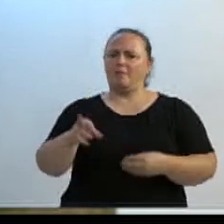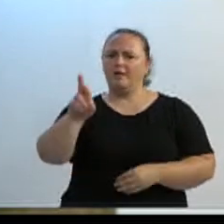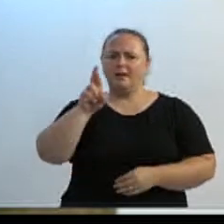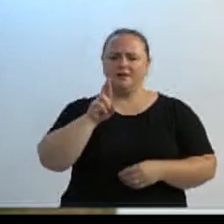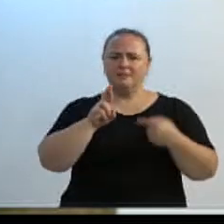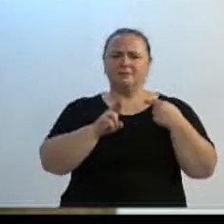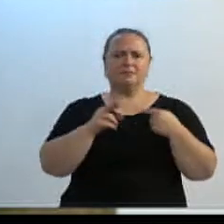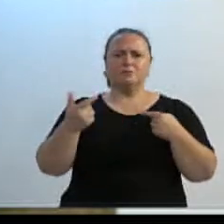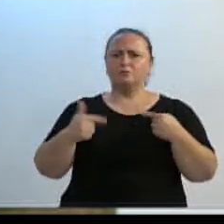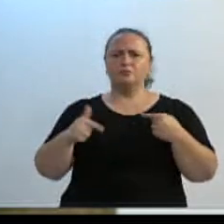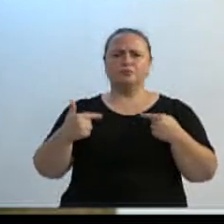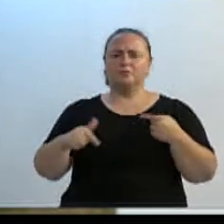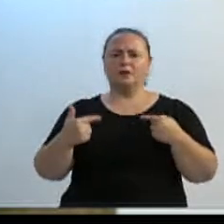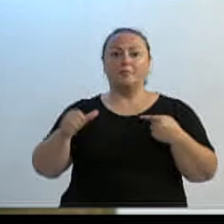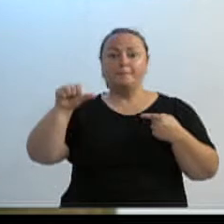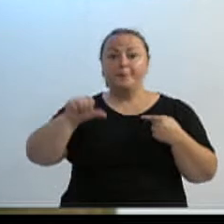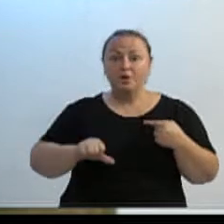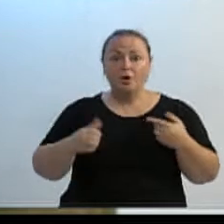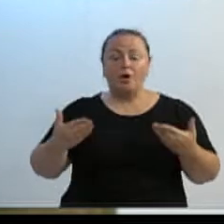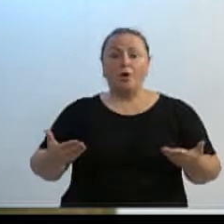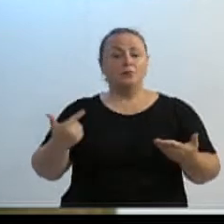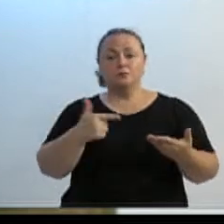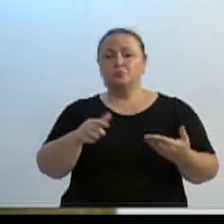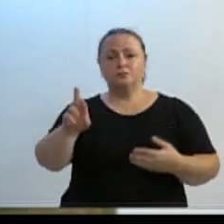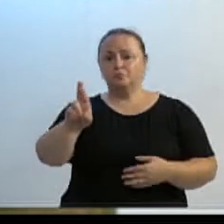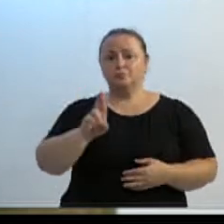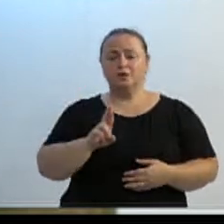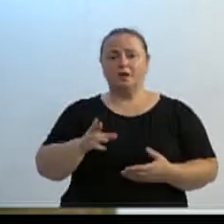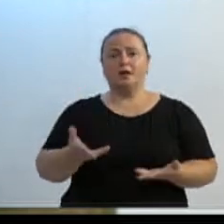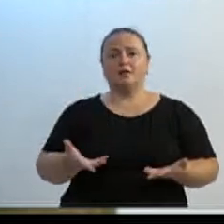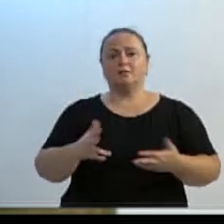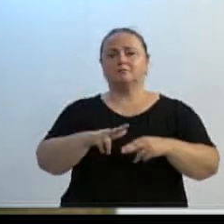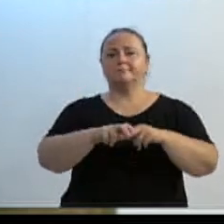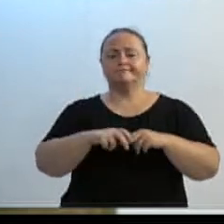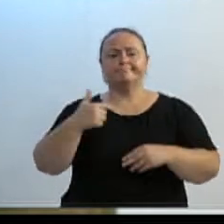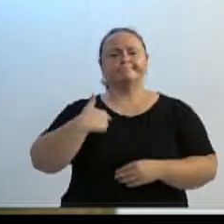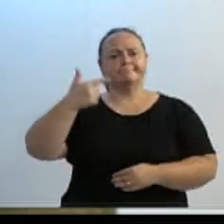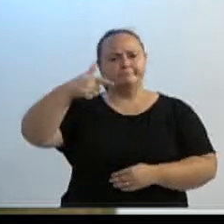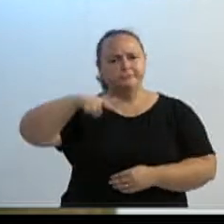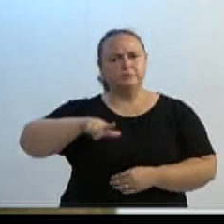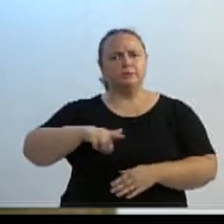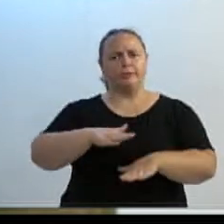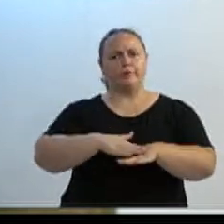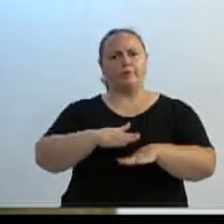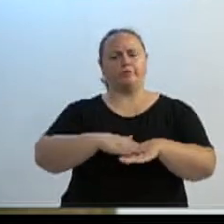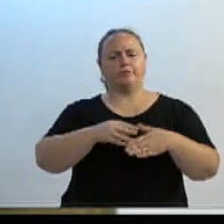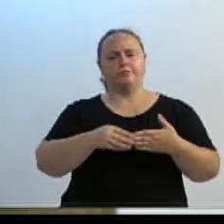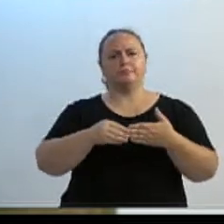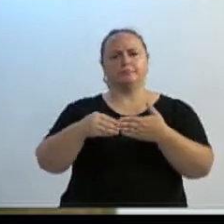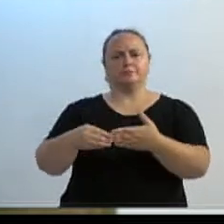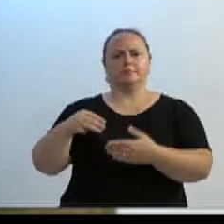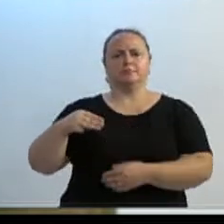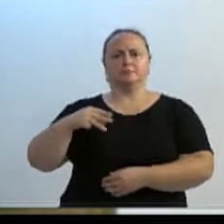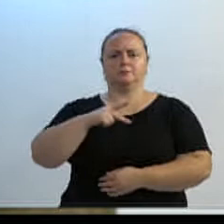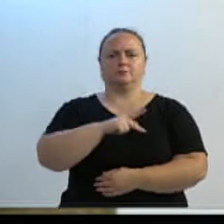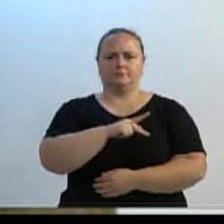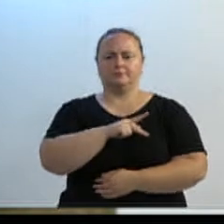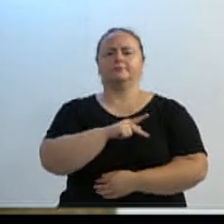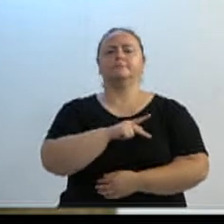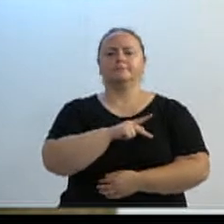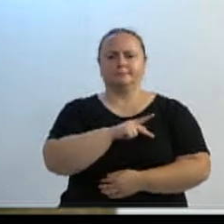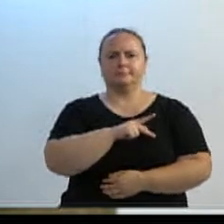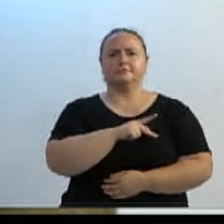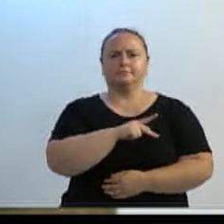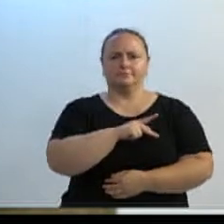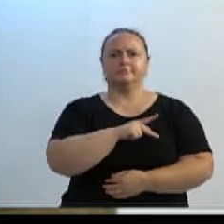complicado ainda. Mesmo assim, eu fiz um encaminhamento ao MP, ao MP Ministério Público,